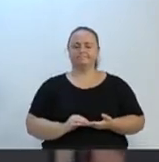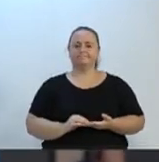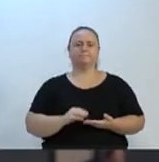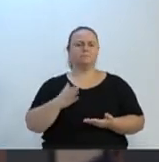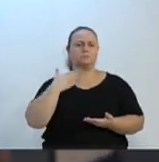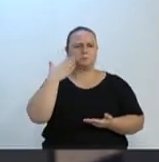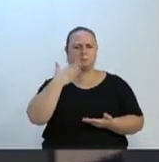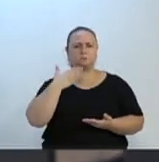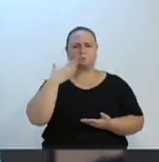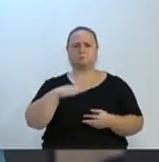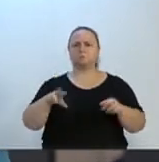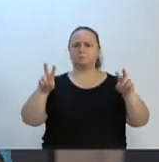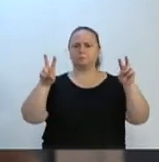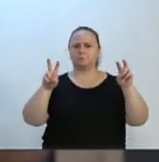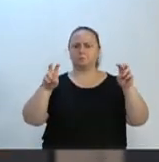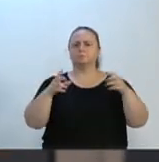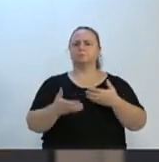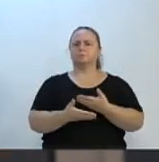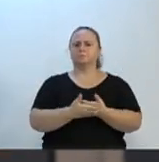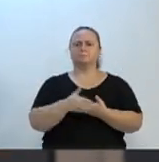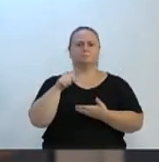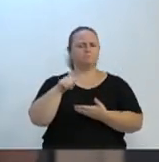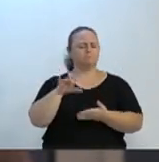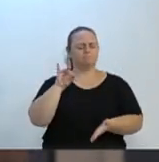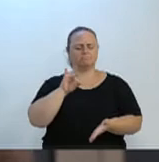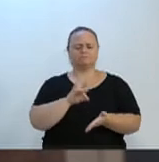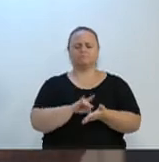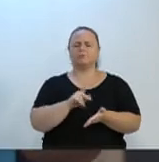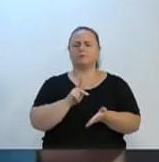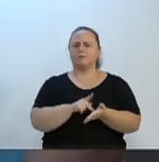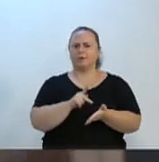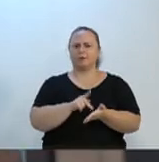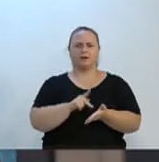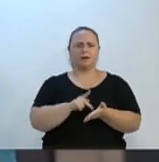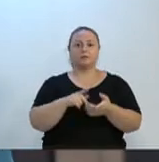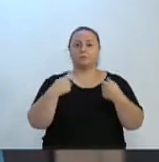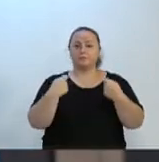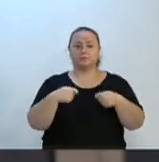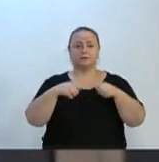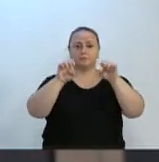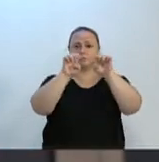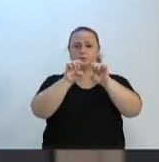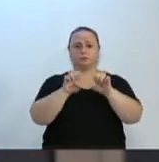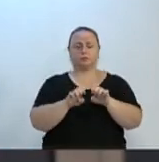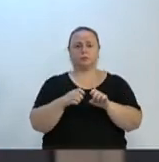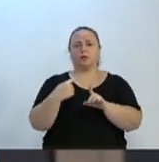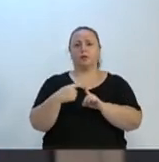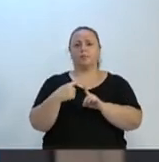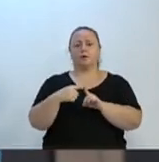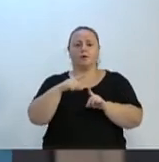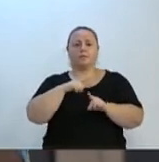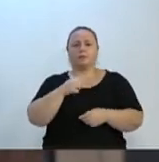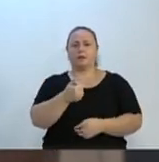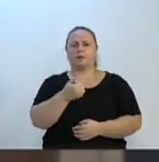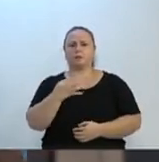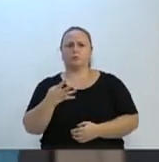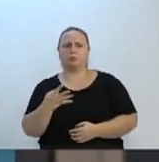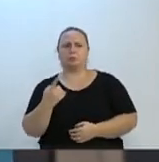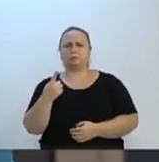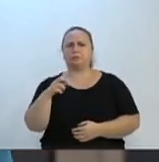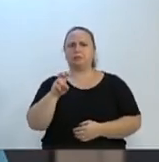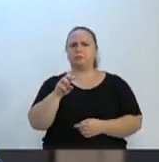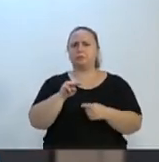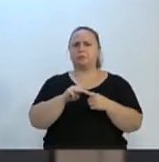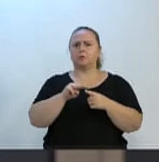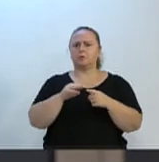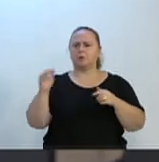a respeito, realmente, Hospital Santo Antônio, ele precisa de uma grande estrutura porque atende mais de 14, 15 municípios e a demanda é